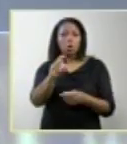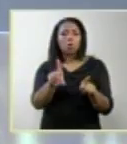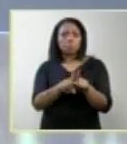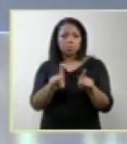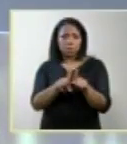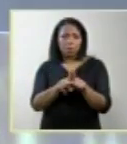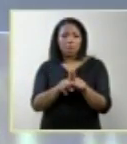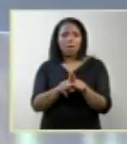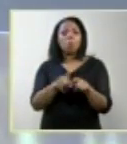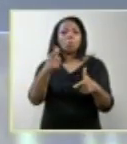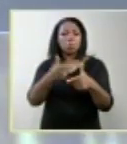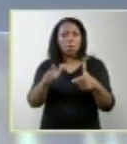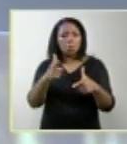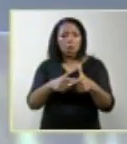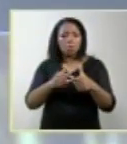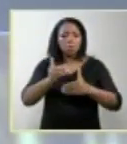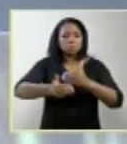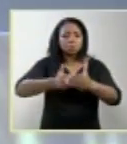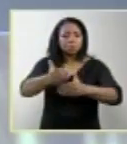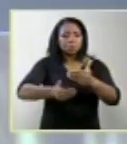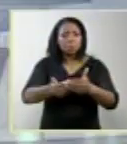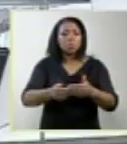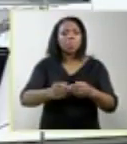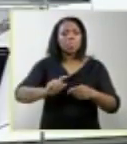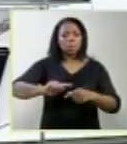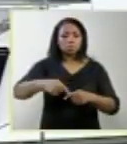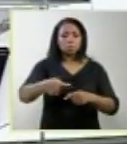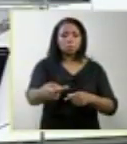sua degeneração ao longo da gestação.